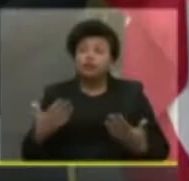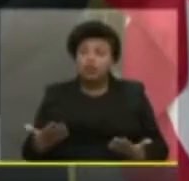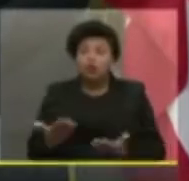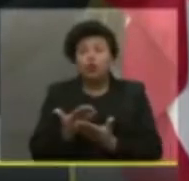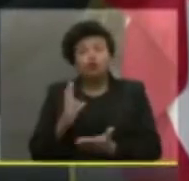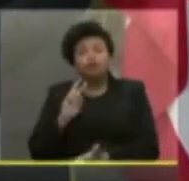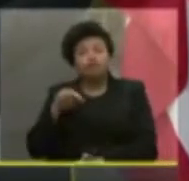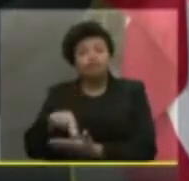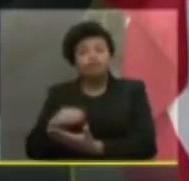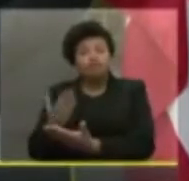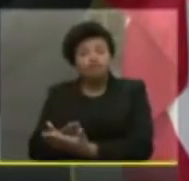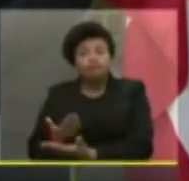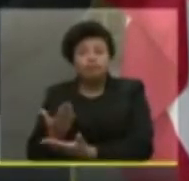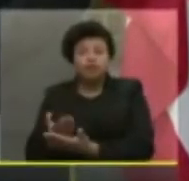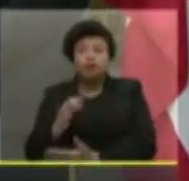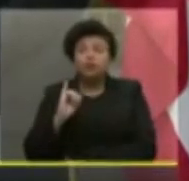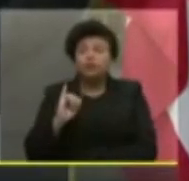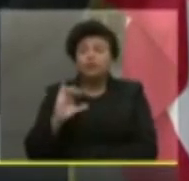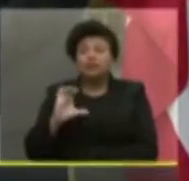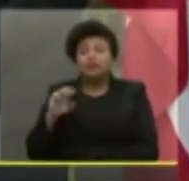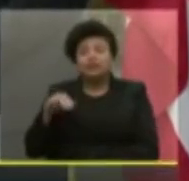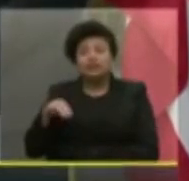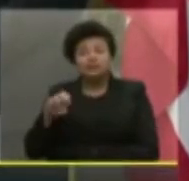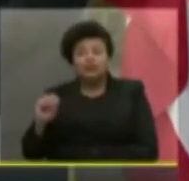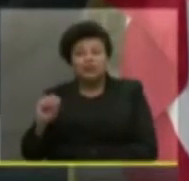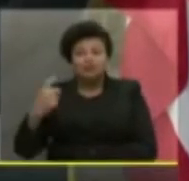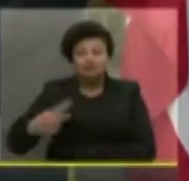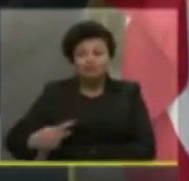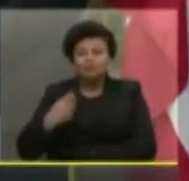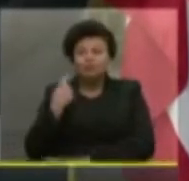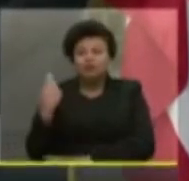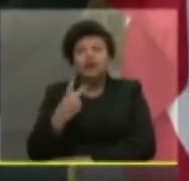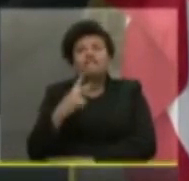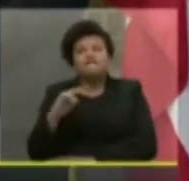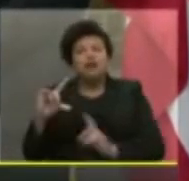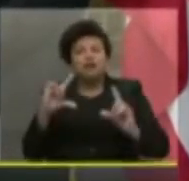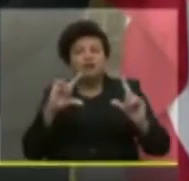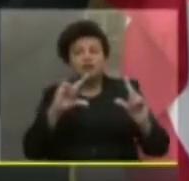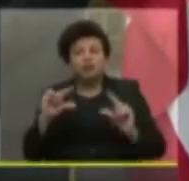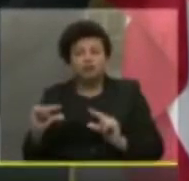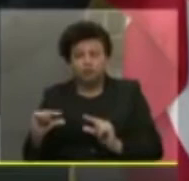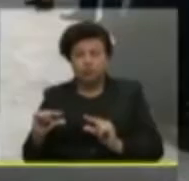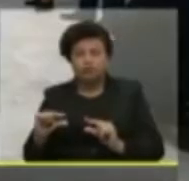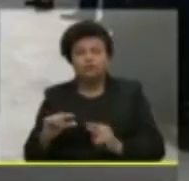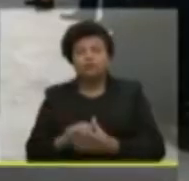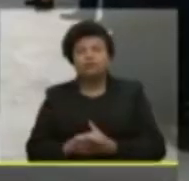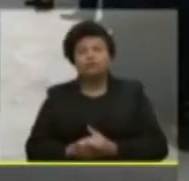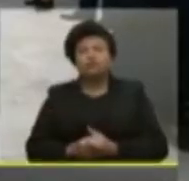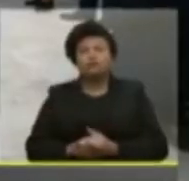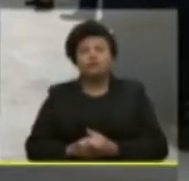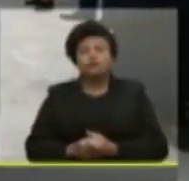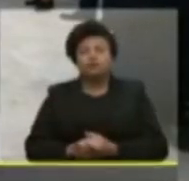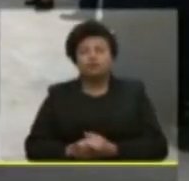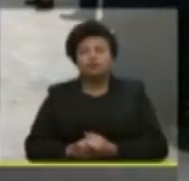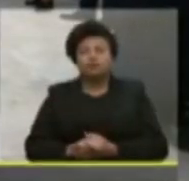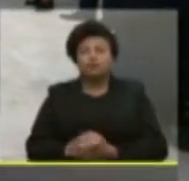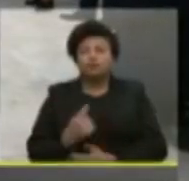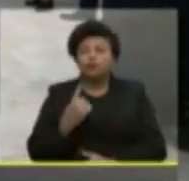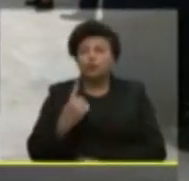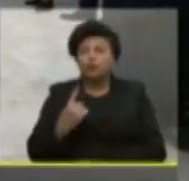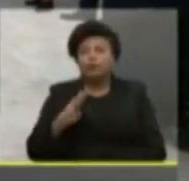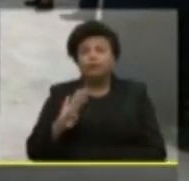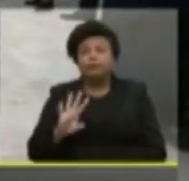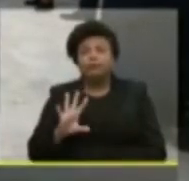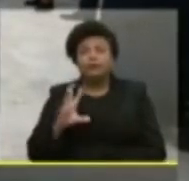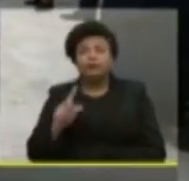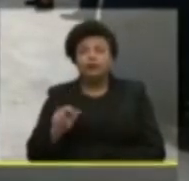O ICMS no Rio Grande do Sul, com a nossa proposta, terá uma redução de R 1 bilhão